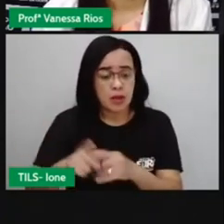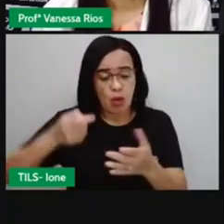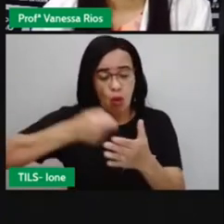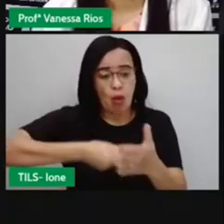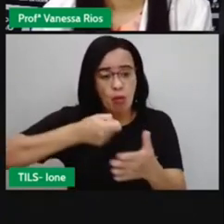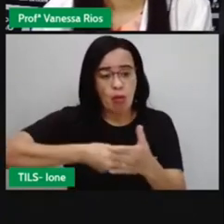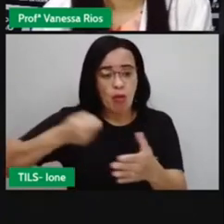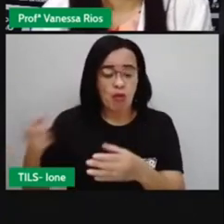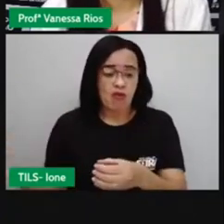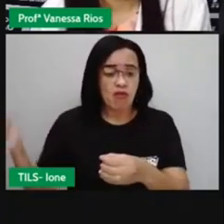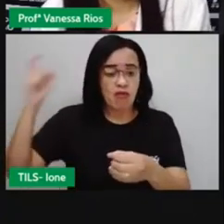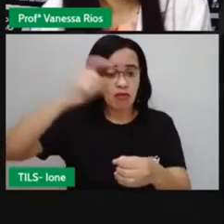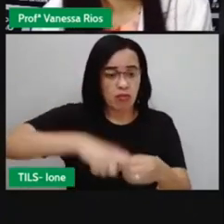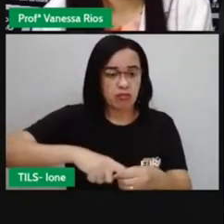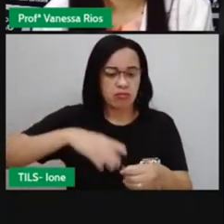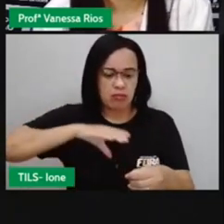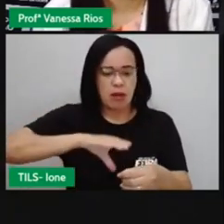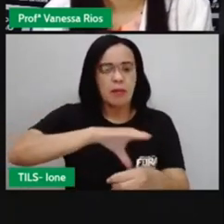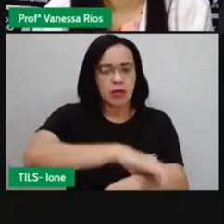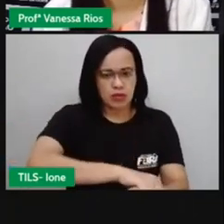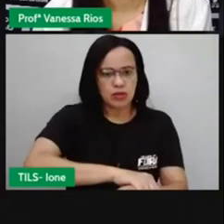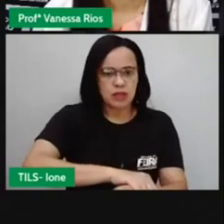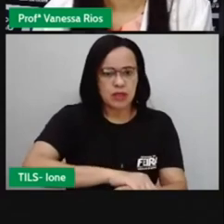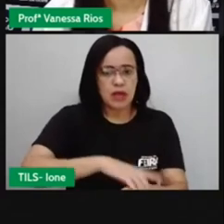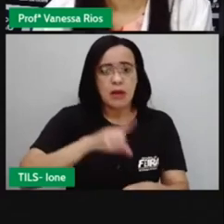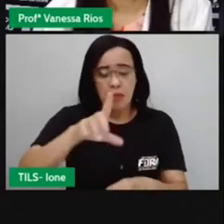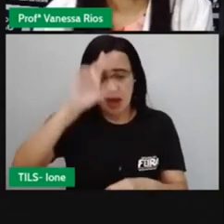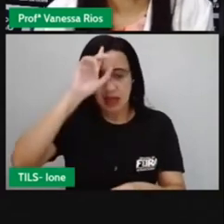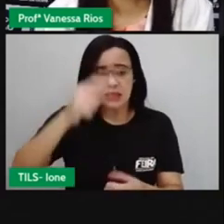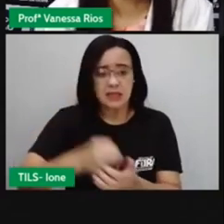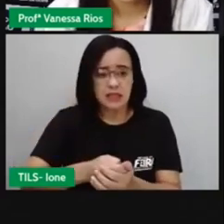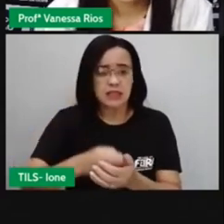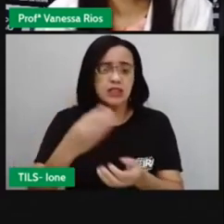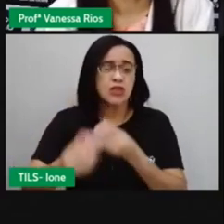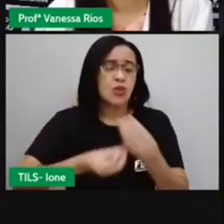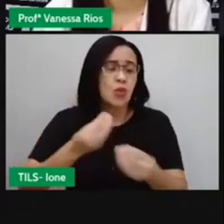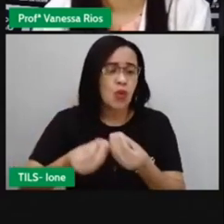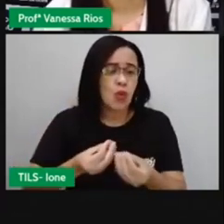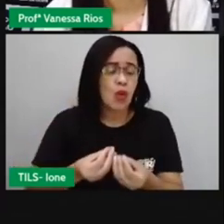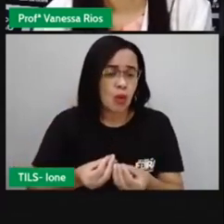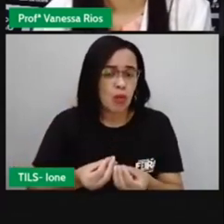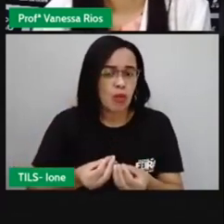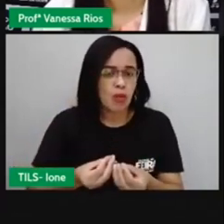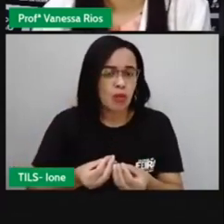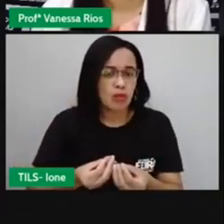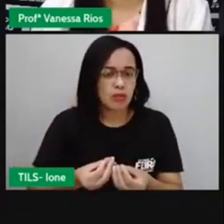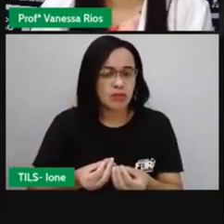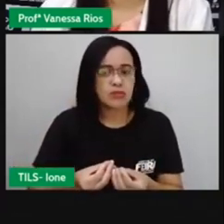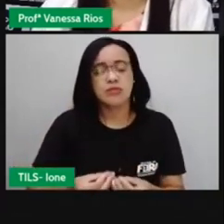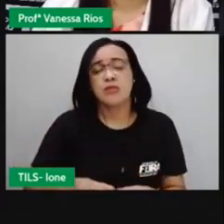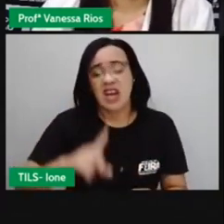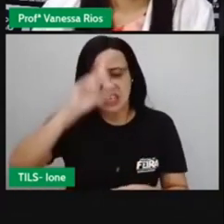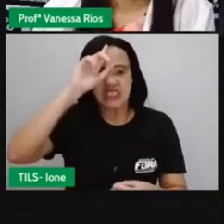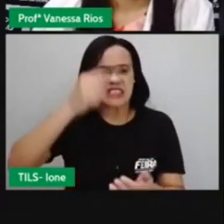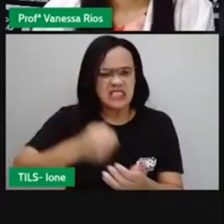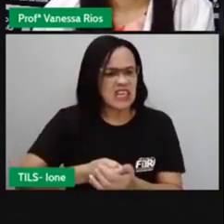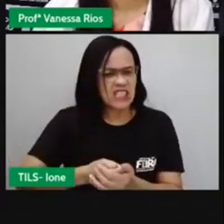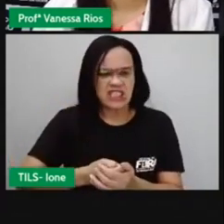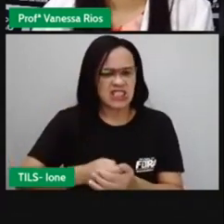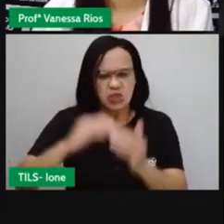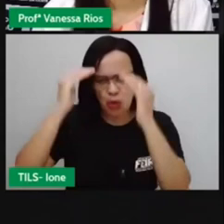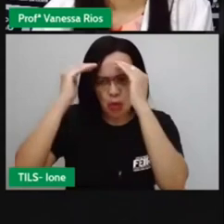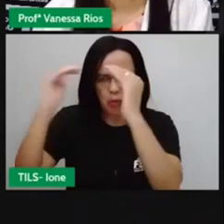E a decisão dele ficar ficou conhecida como o dia do fico. Foi quando ele decidiu não obedecer